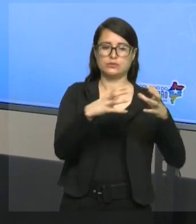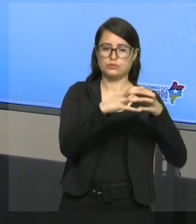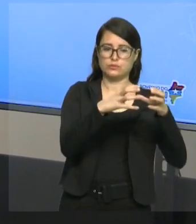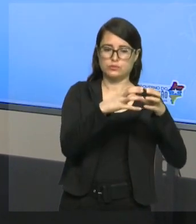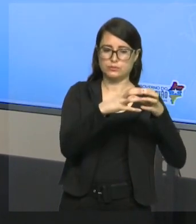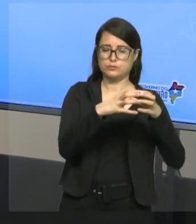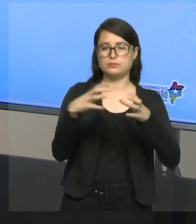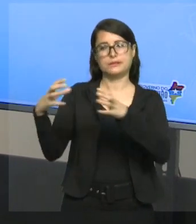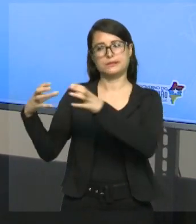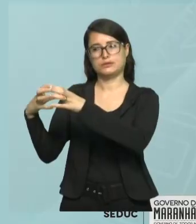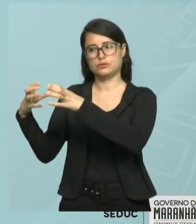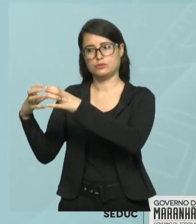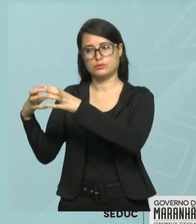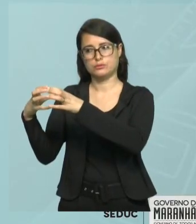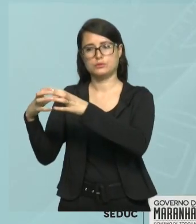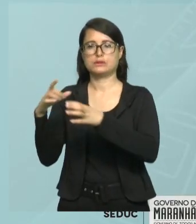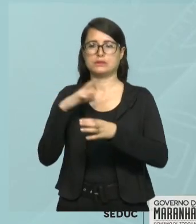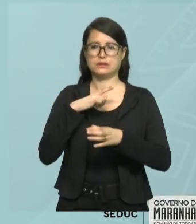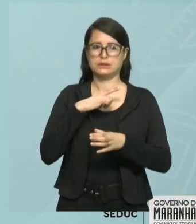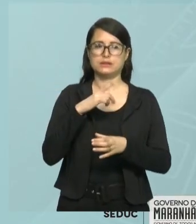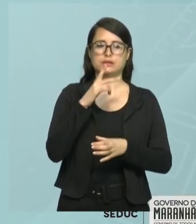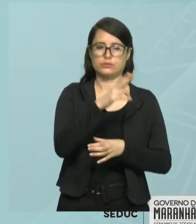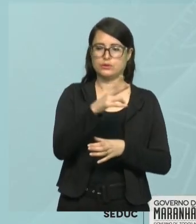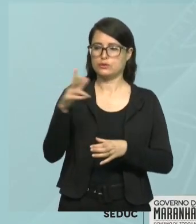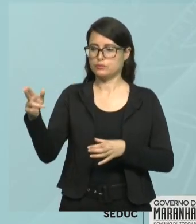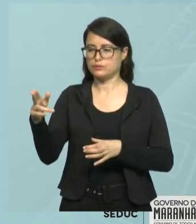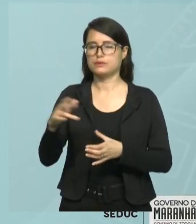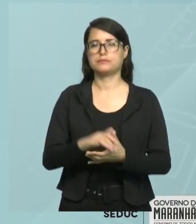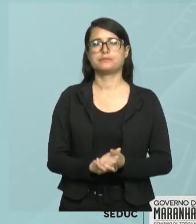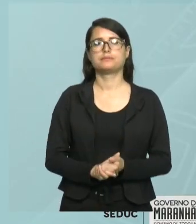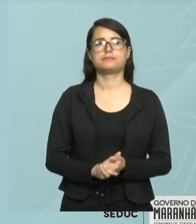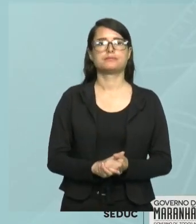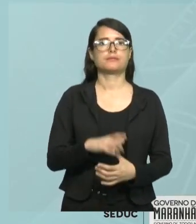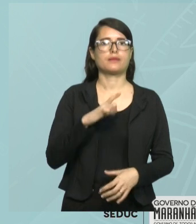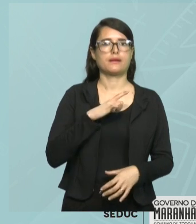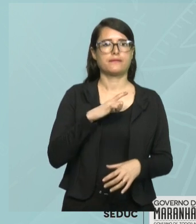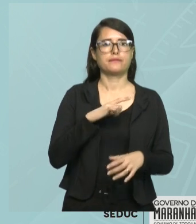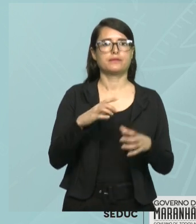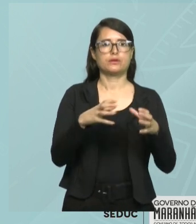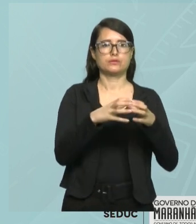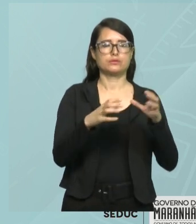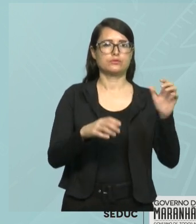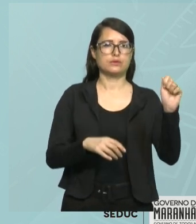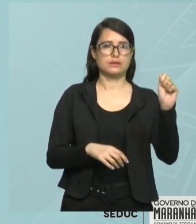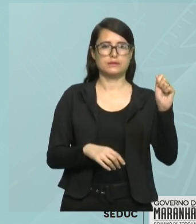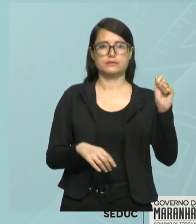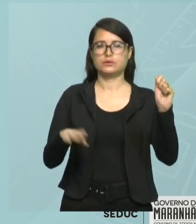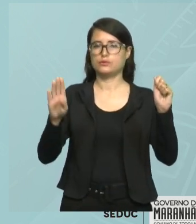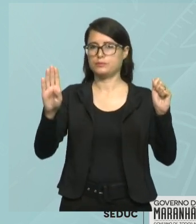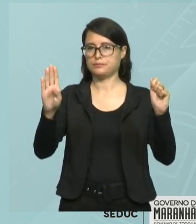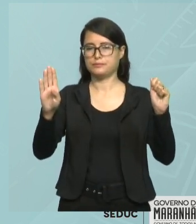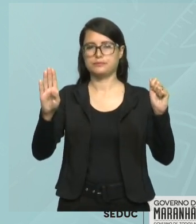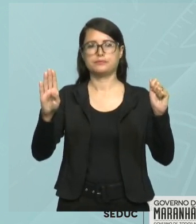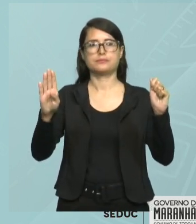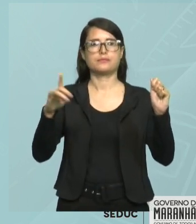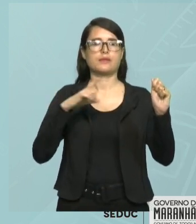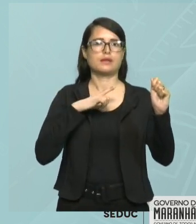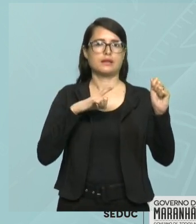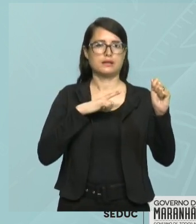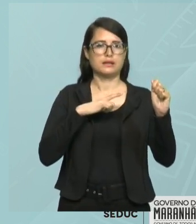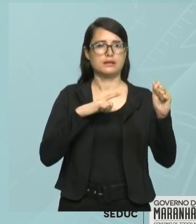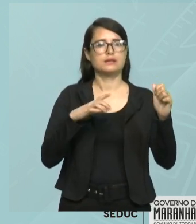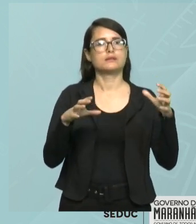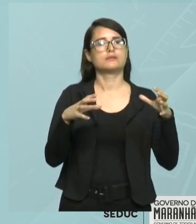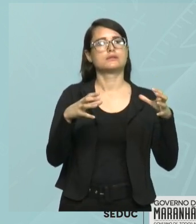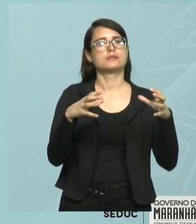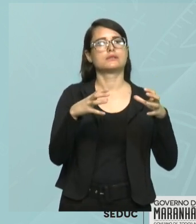tempo. Novamente, com o mesmo exemplo, com os mesmos conjuntos, conjunto A e conjunto B, você lembra o seguinte, que existem elementos